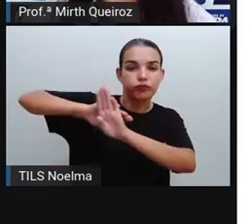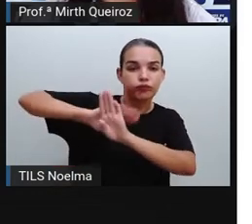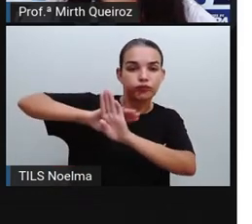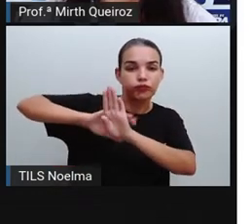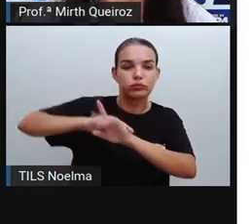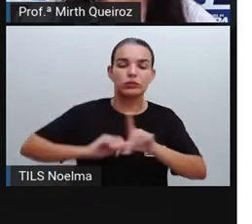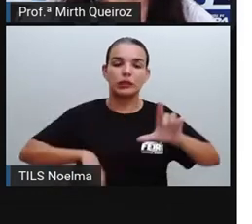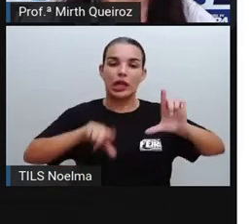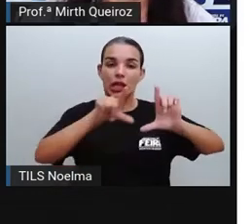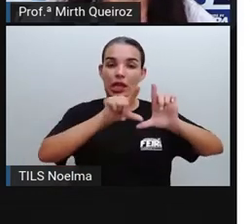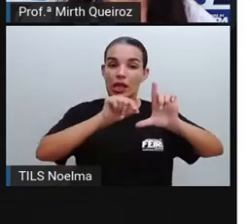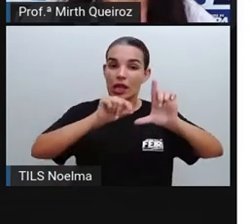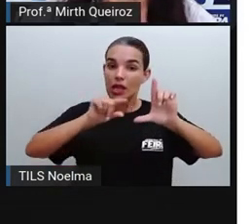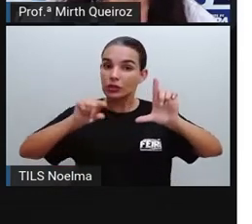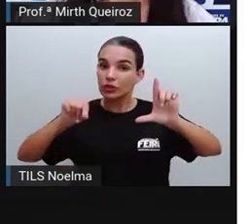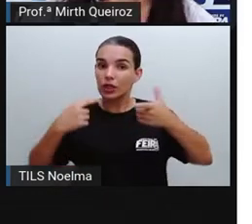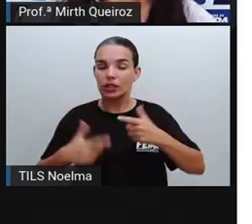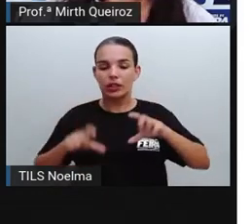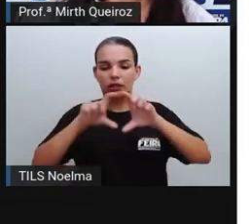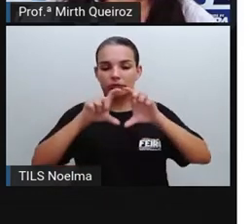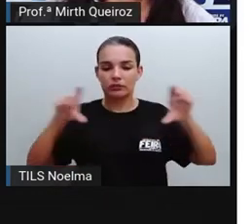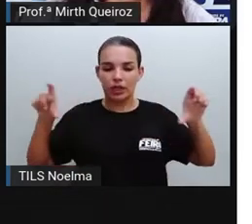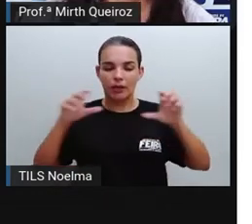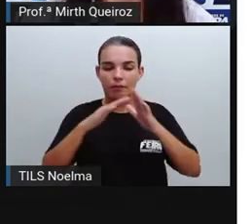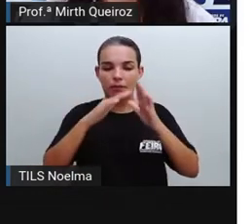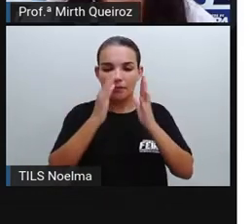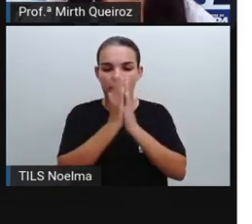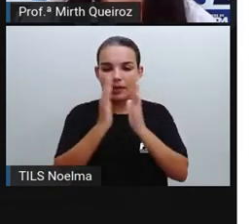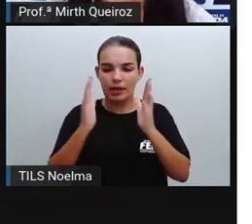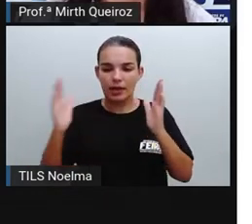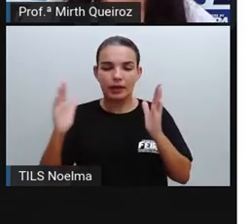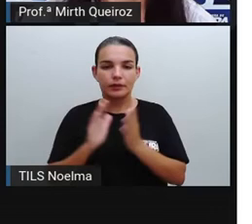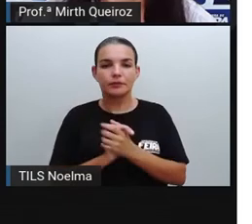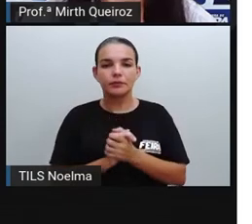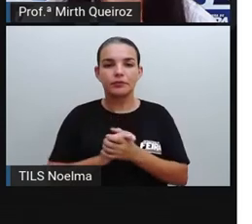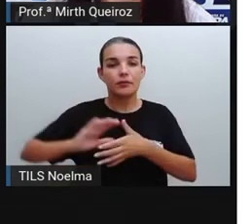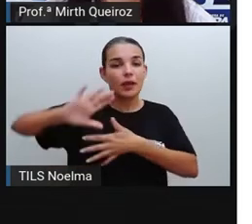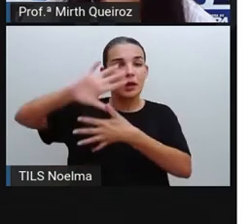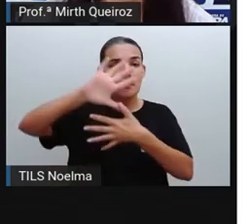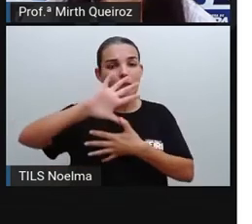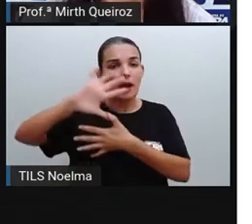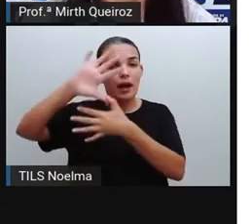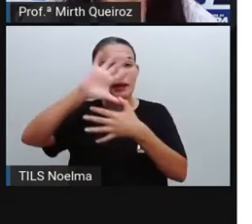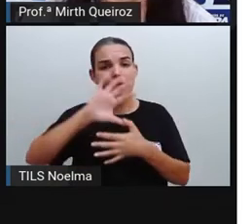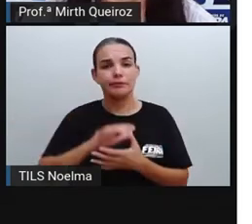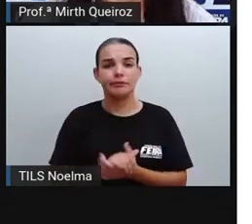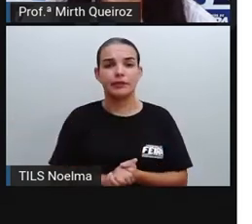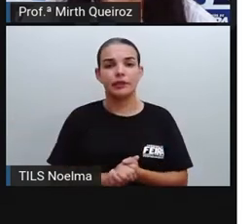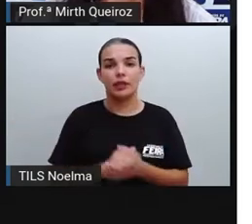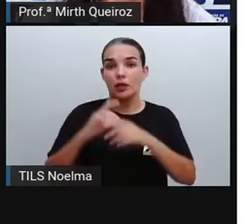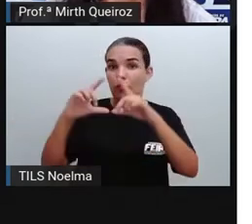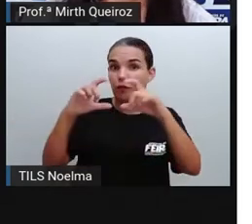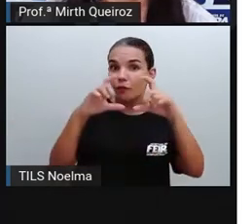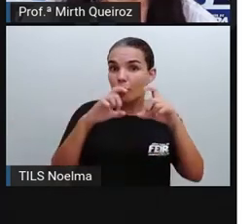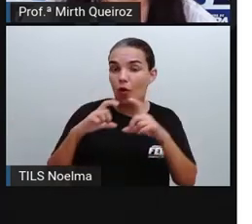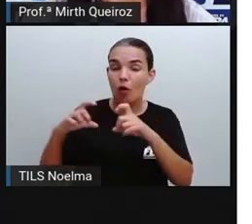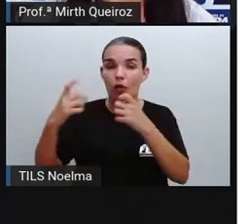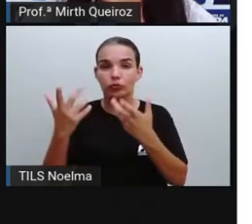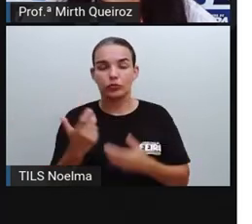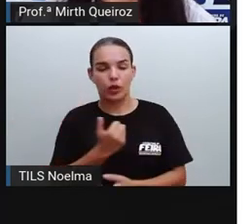legendas, tabelas, mapas, são infográficos também, ilustrações, números,